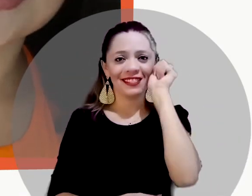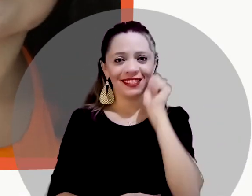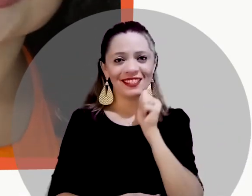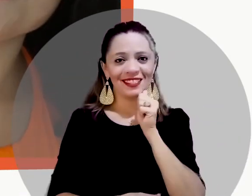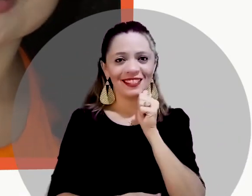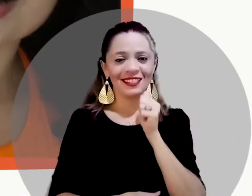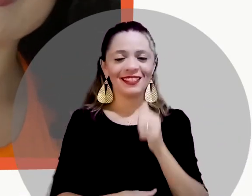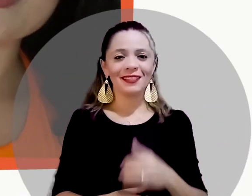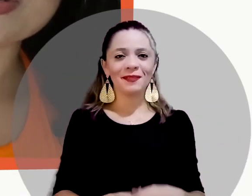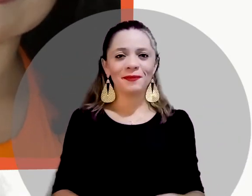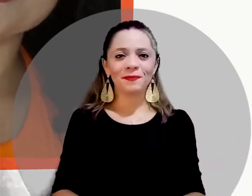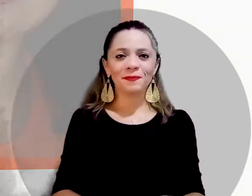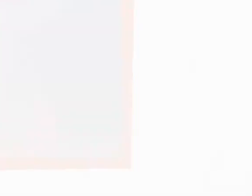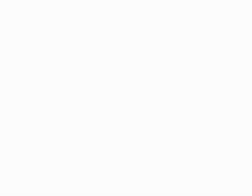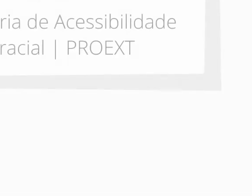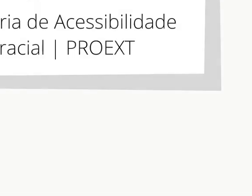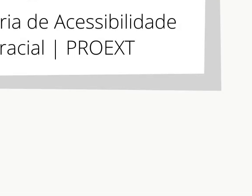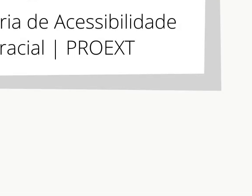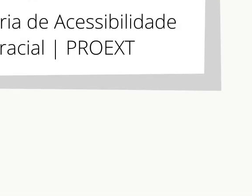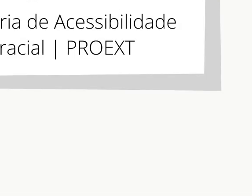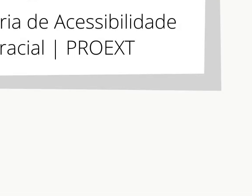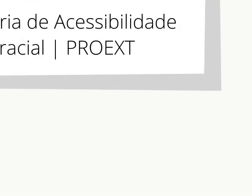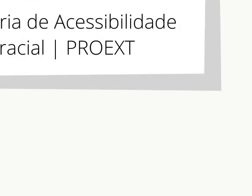É inexplicável ser mulher.